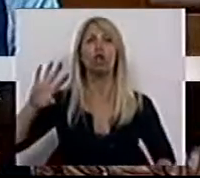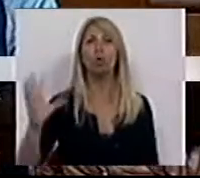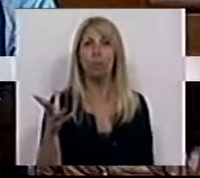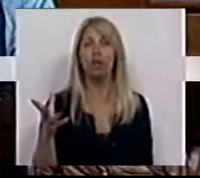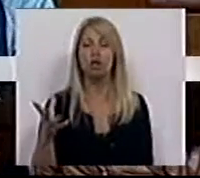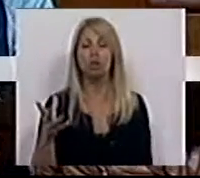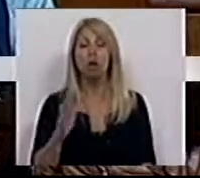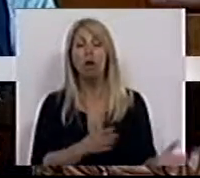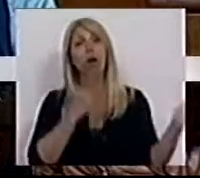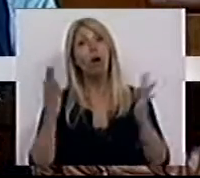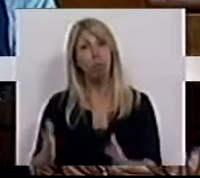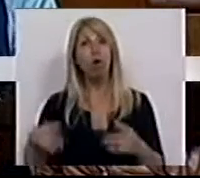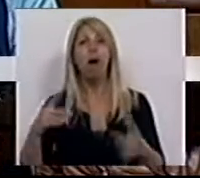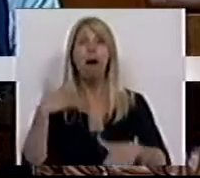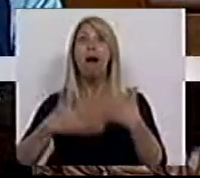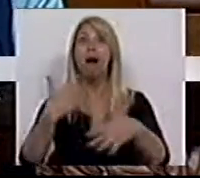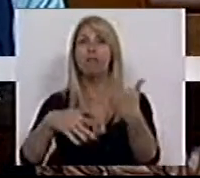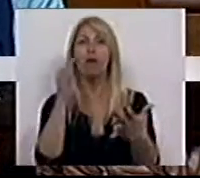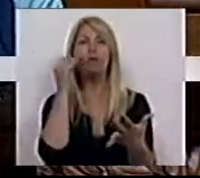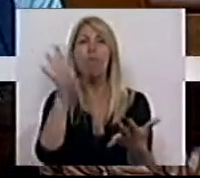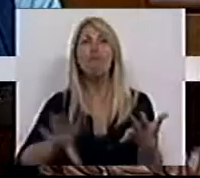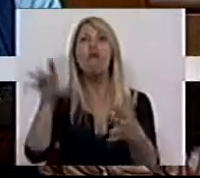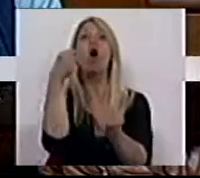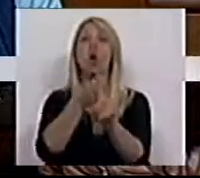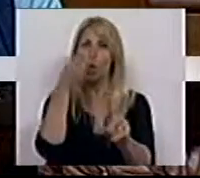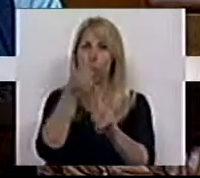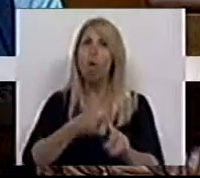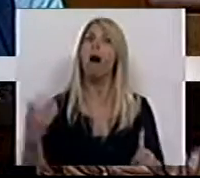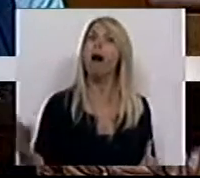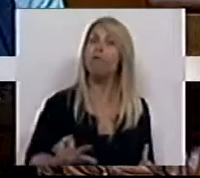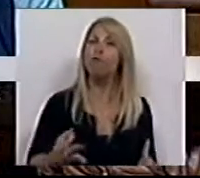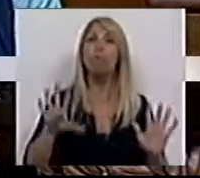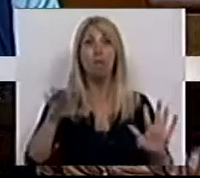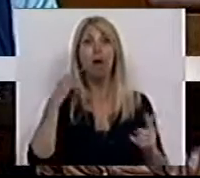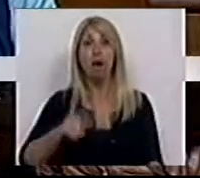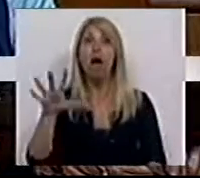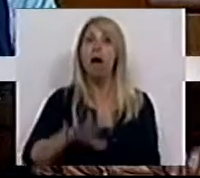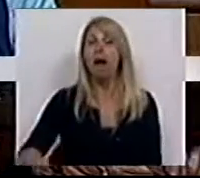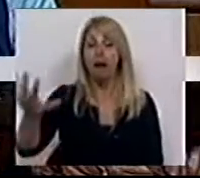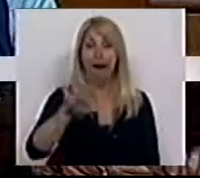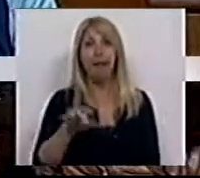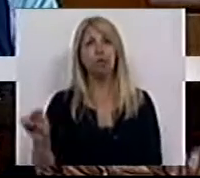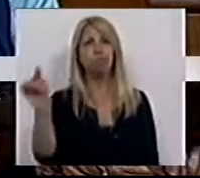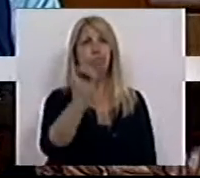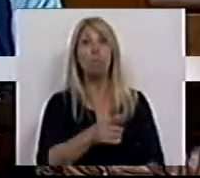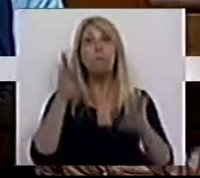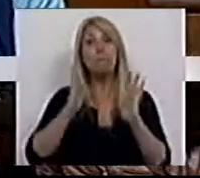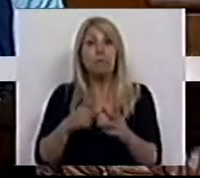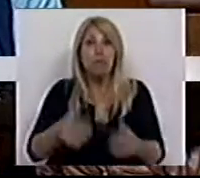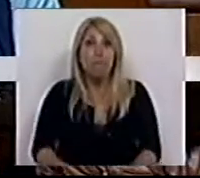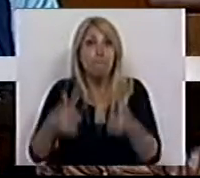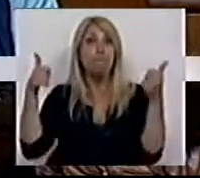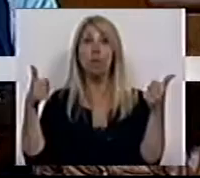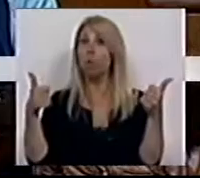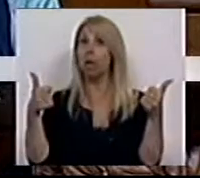avanços no dispositivo de combate. Mas há algumas áreas a necessitar de melhorias,